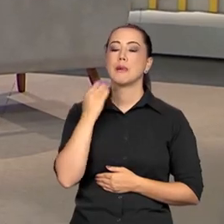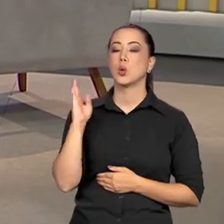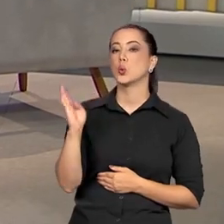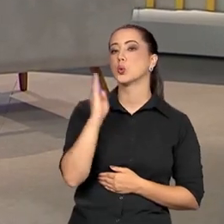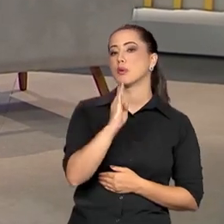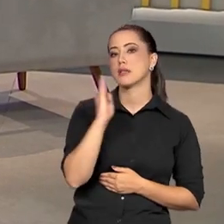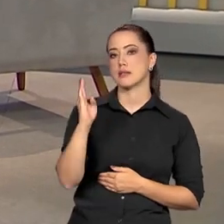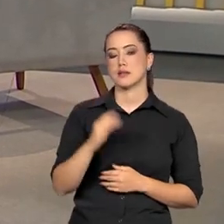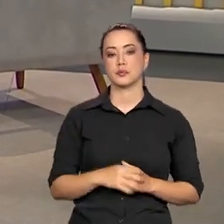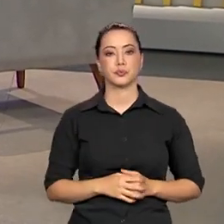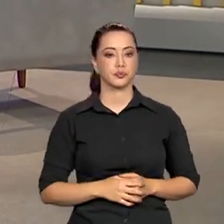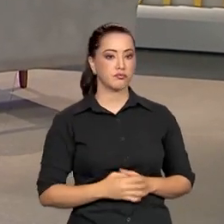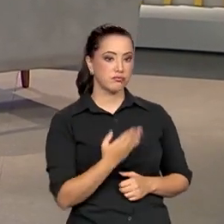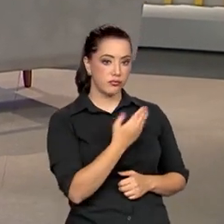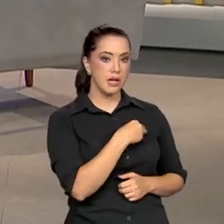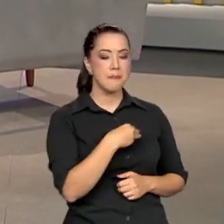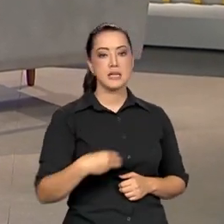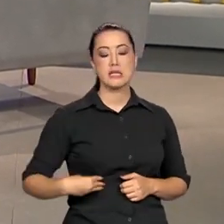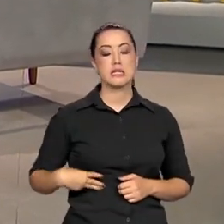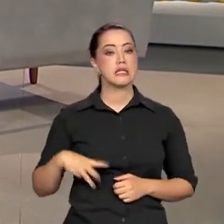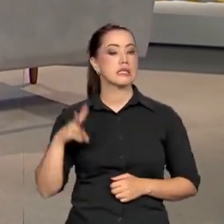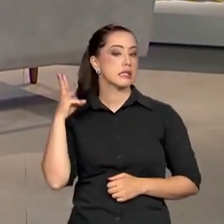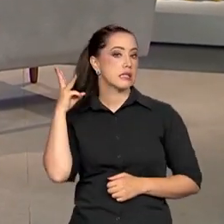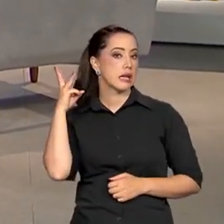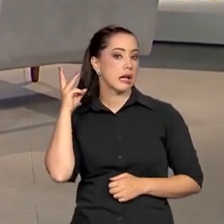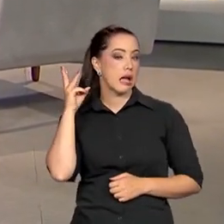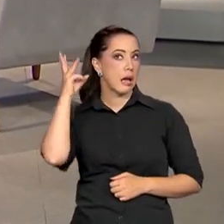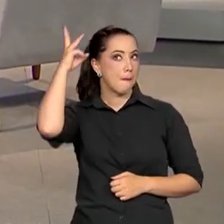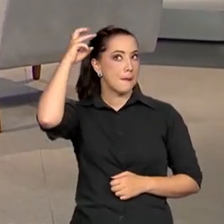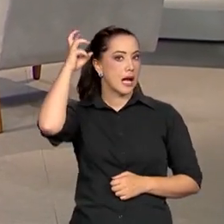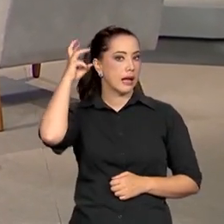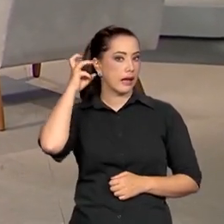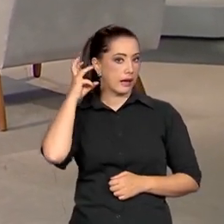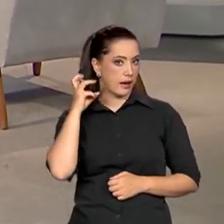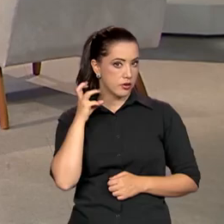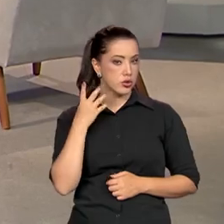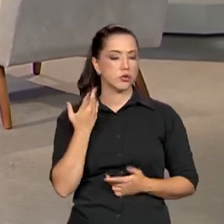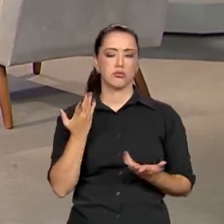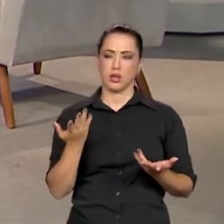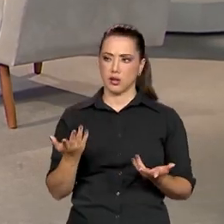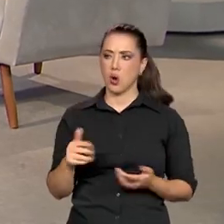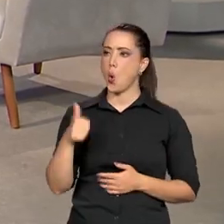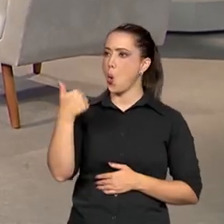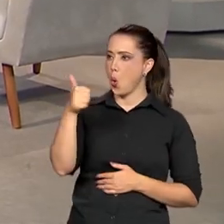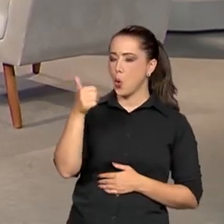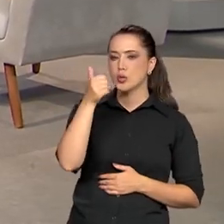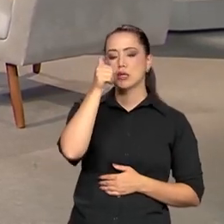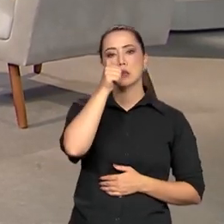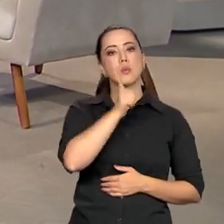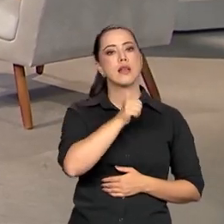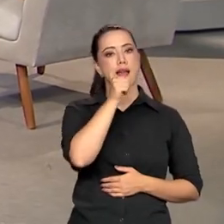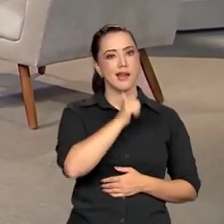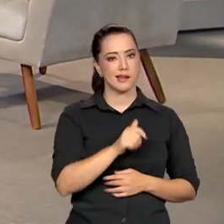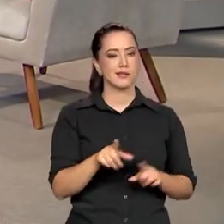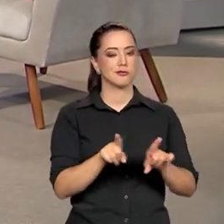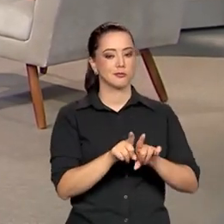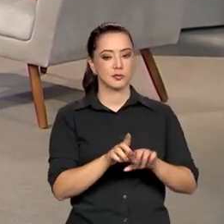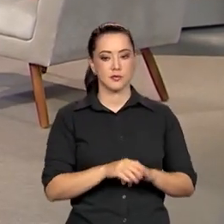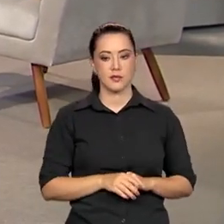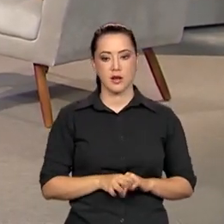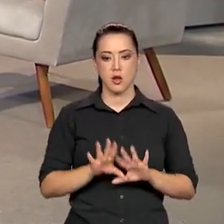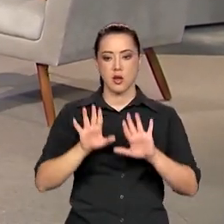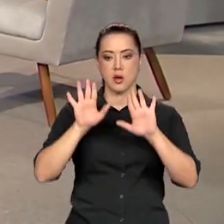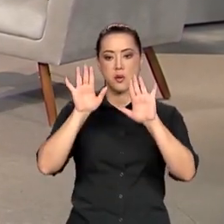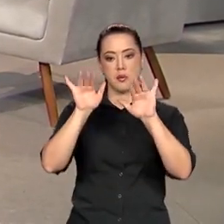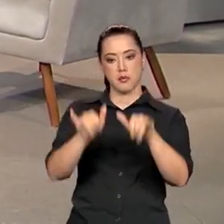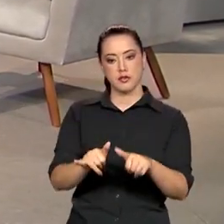ministra Margareth. A ministra Margareth e tantas outras que a gente tem ali. São 11 ministras, eu queria falar um pouquinho sobre isso também. com certeza. Mas aí, só para